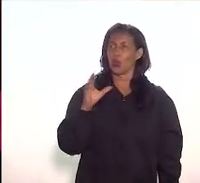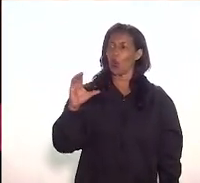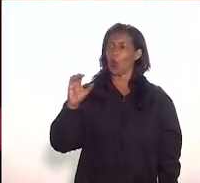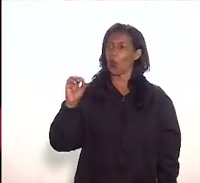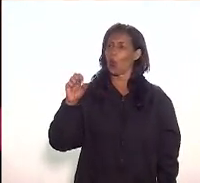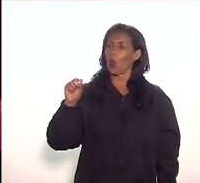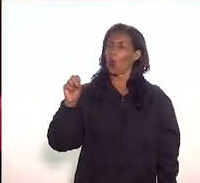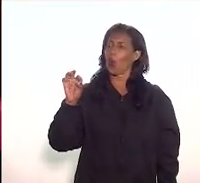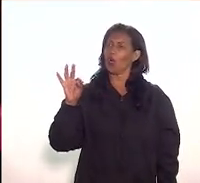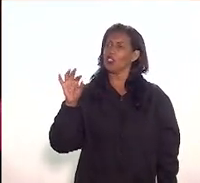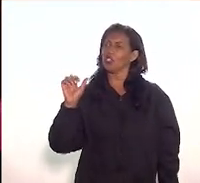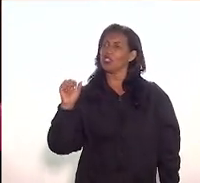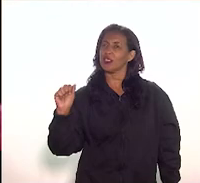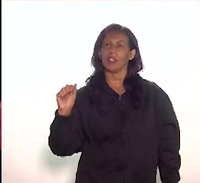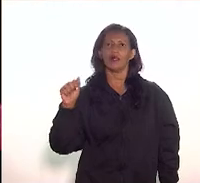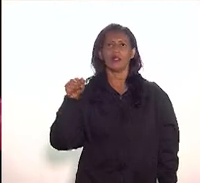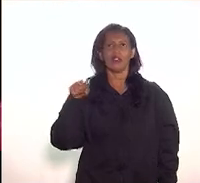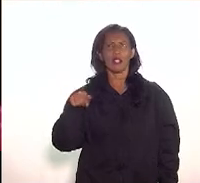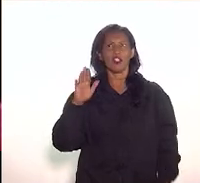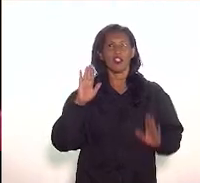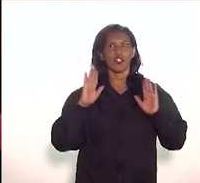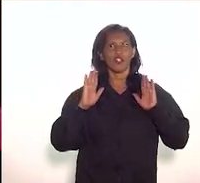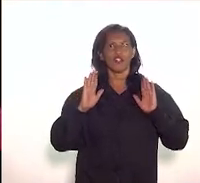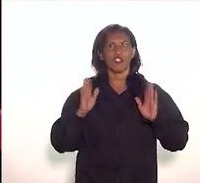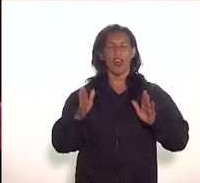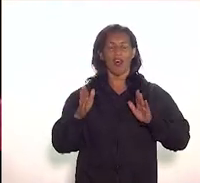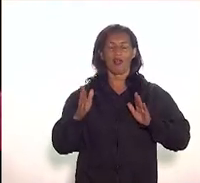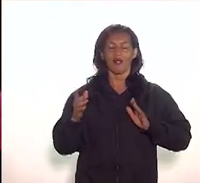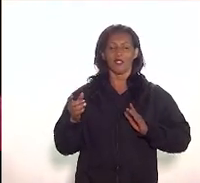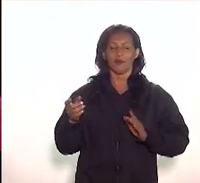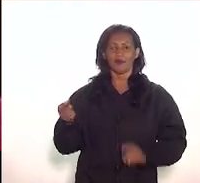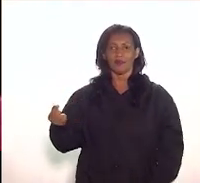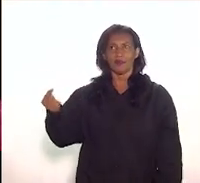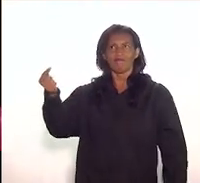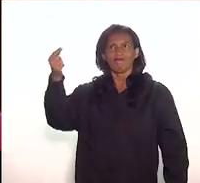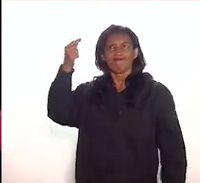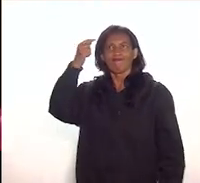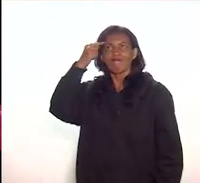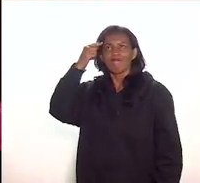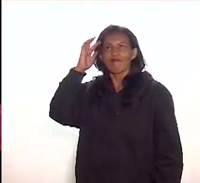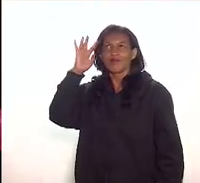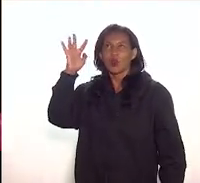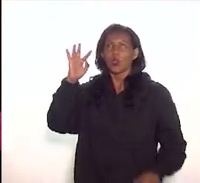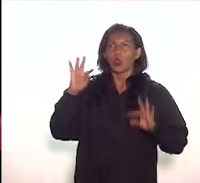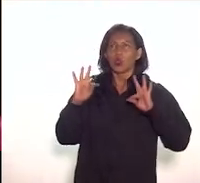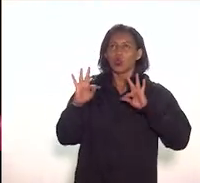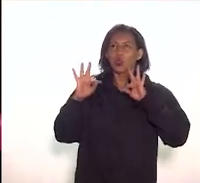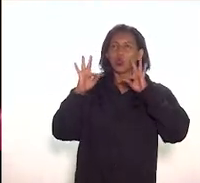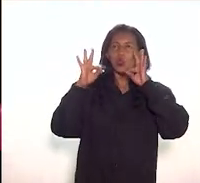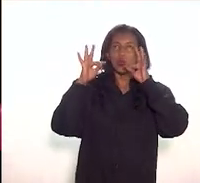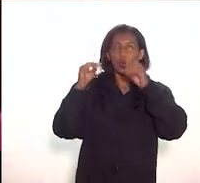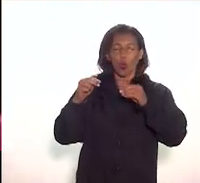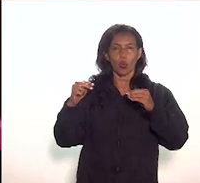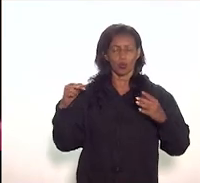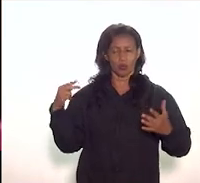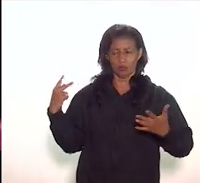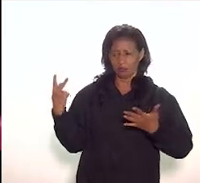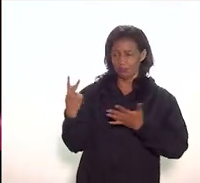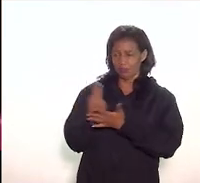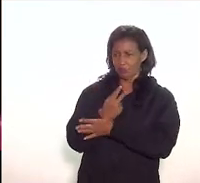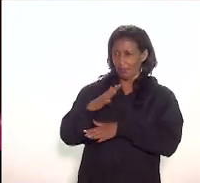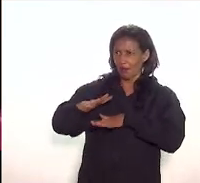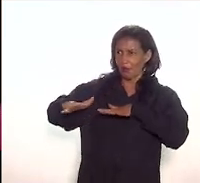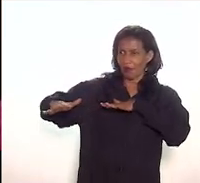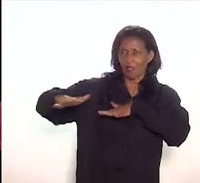aventou né ele teve um insight de que todo esse corredor toda essa